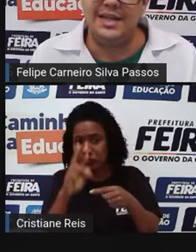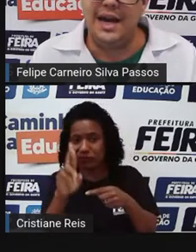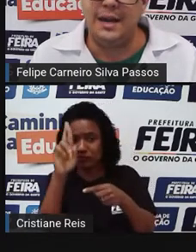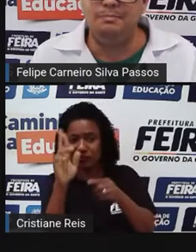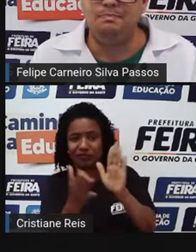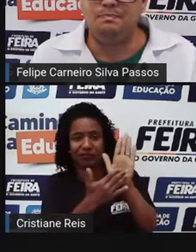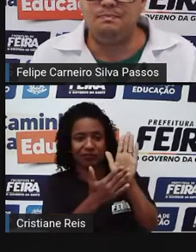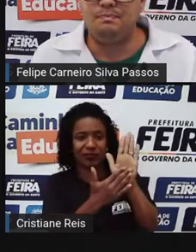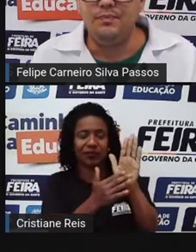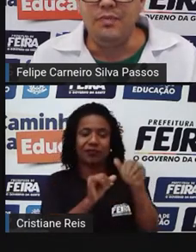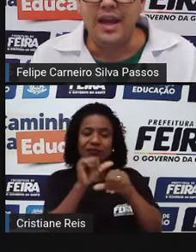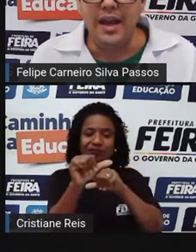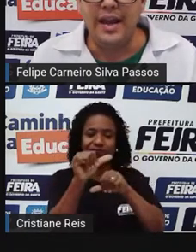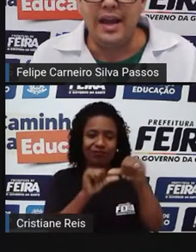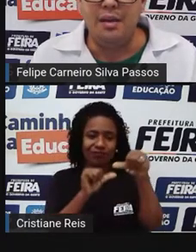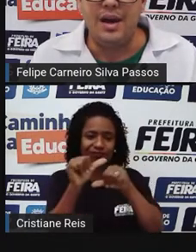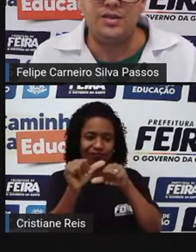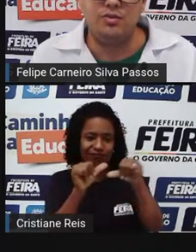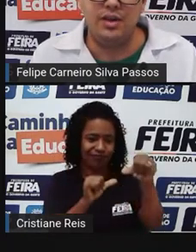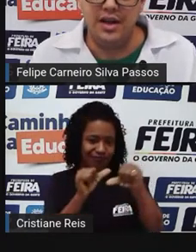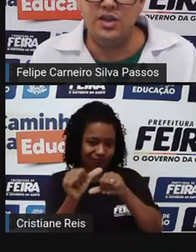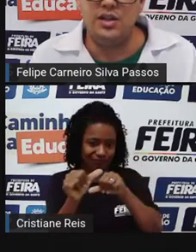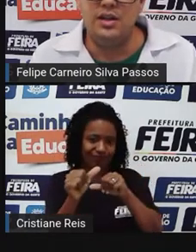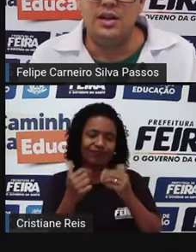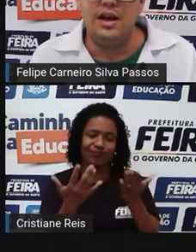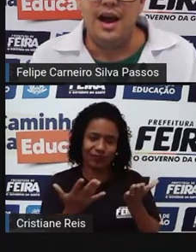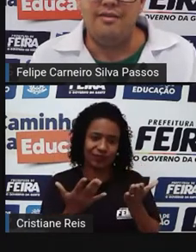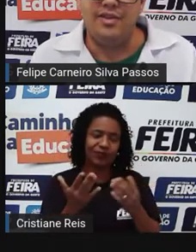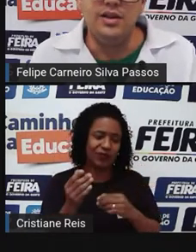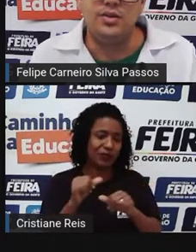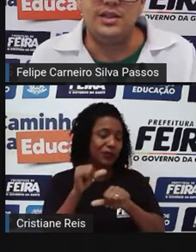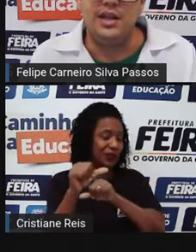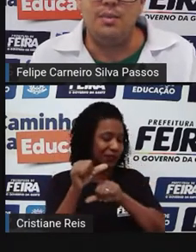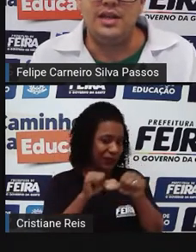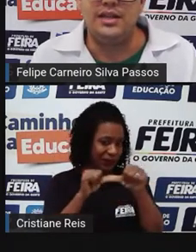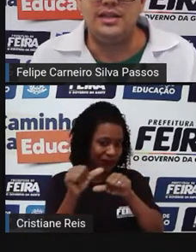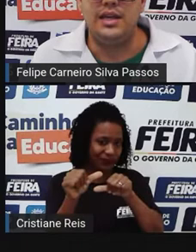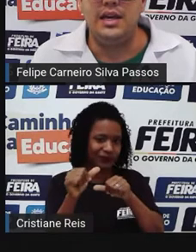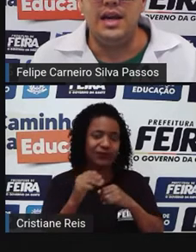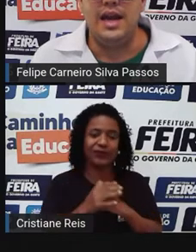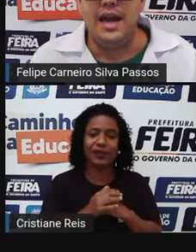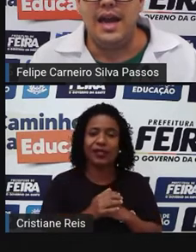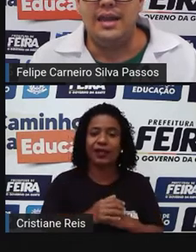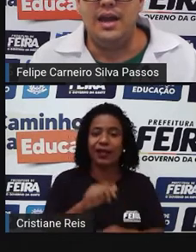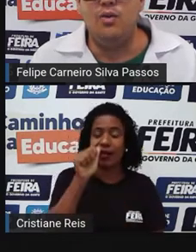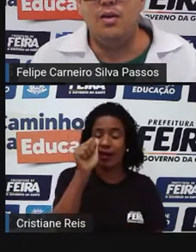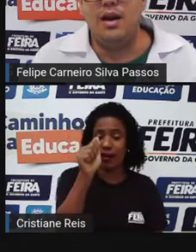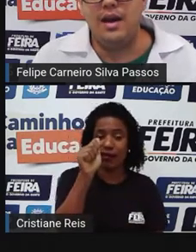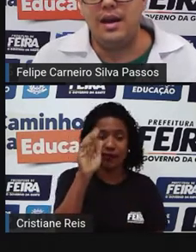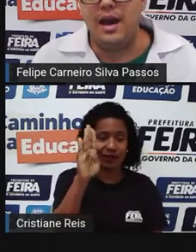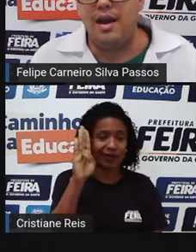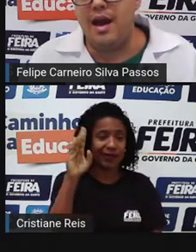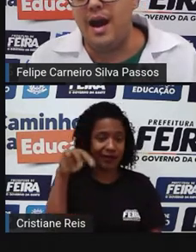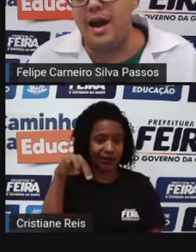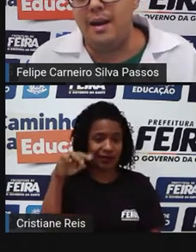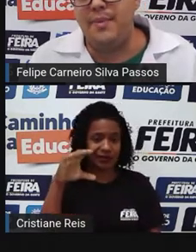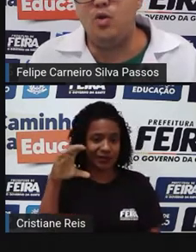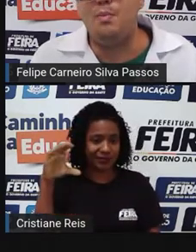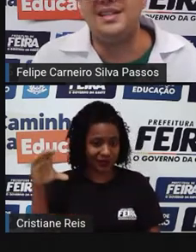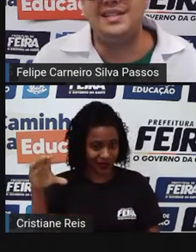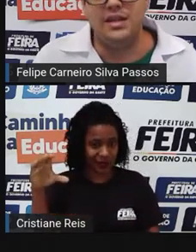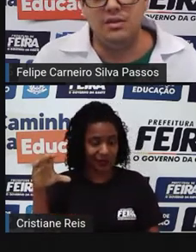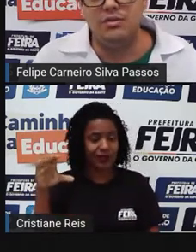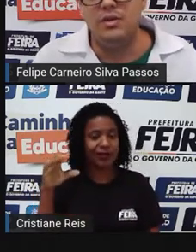necessária. Mas um grande avanço, assim, da BNCC é a